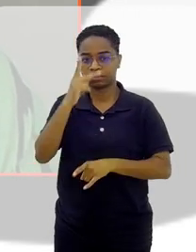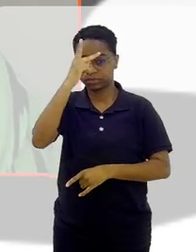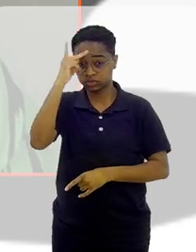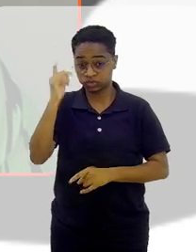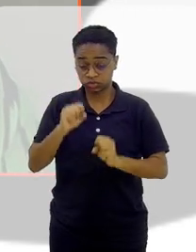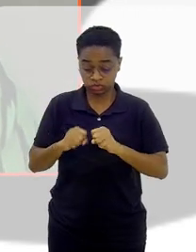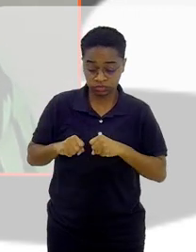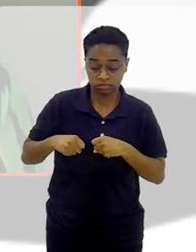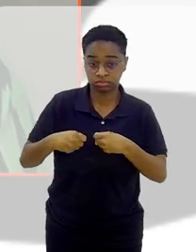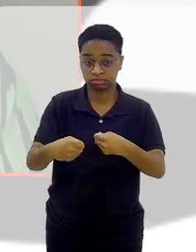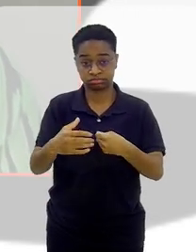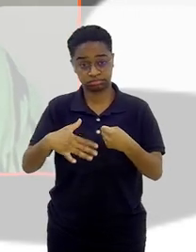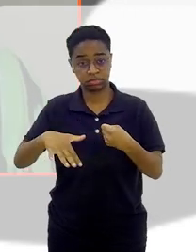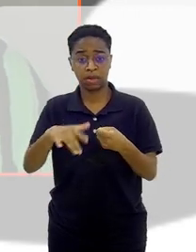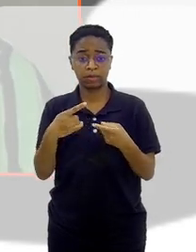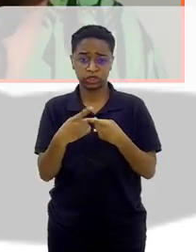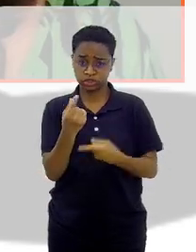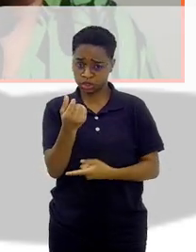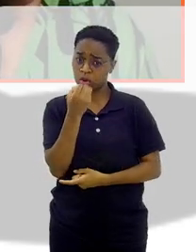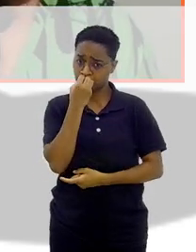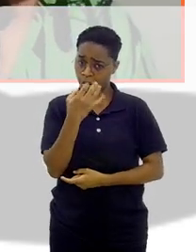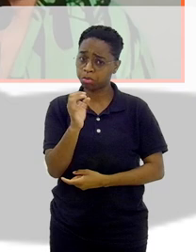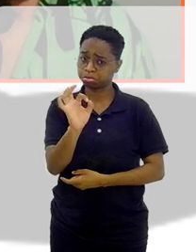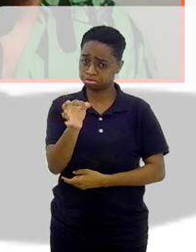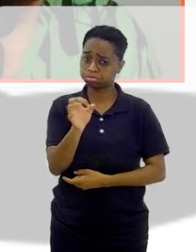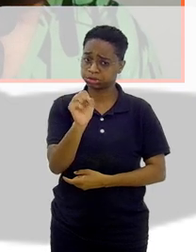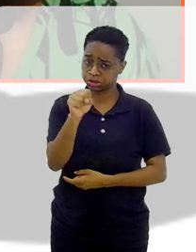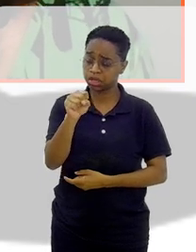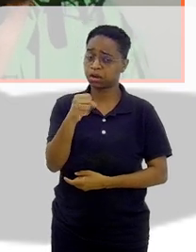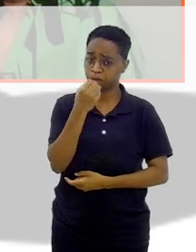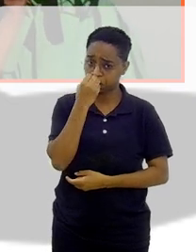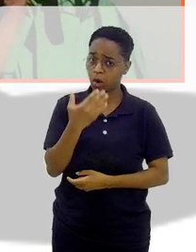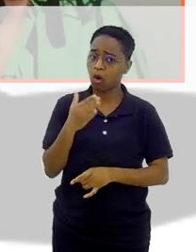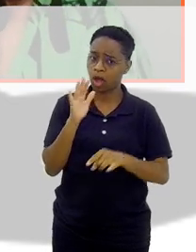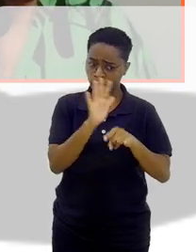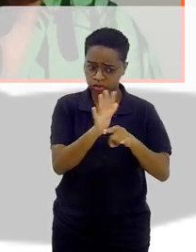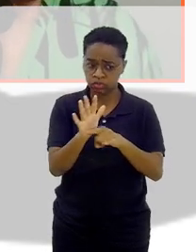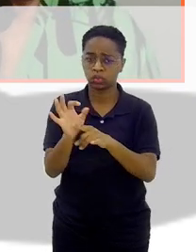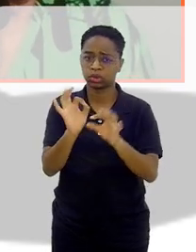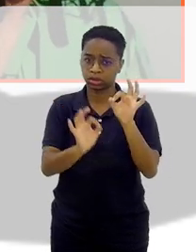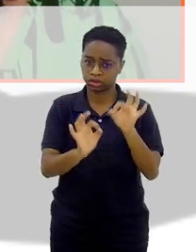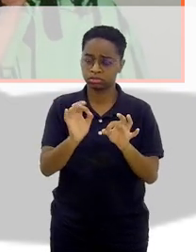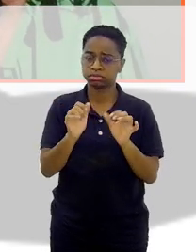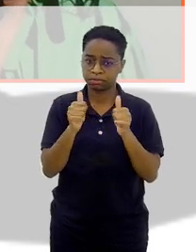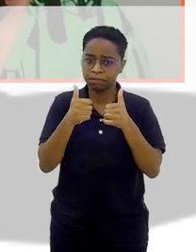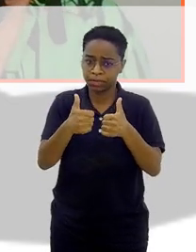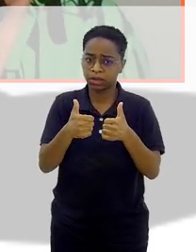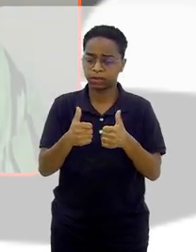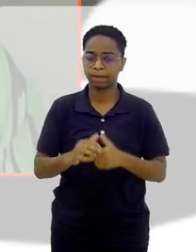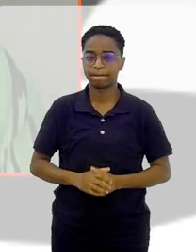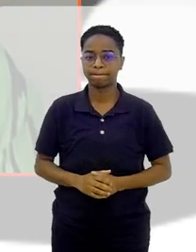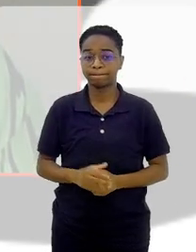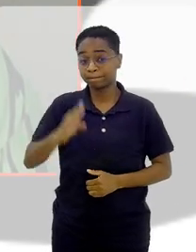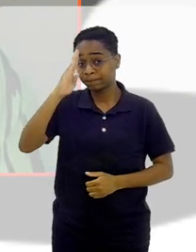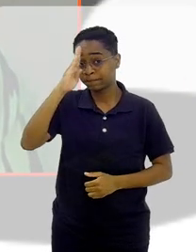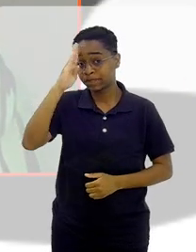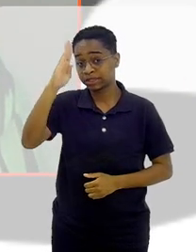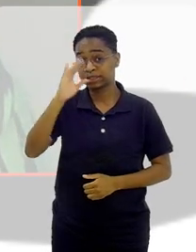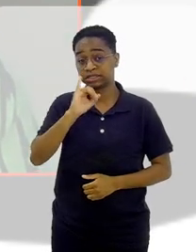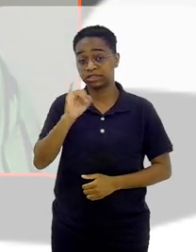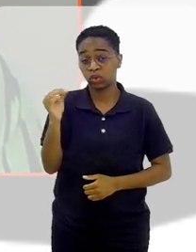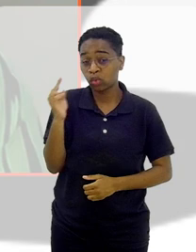em boas causas, dinheiro é bom, gente, dinheiro é bom, ajuda muito, principalmente em situações